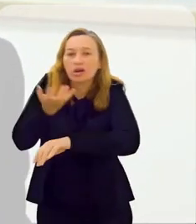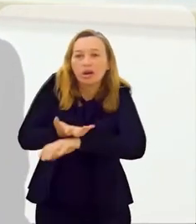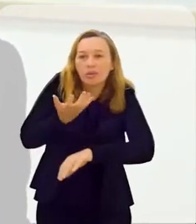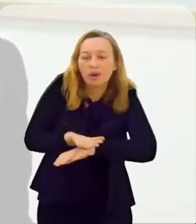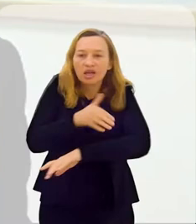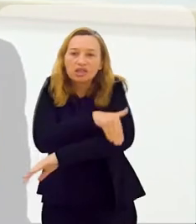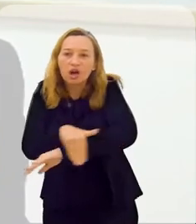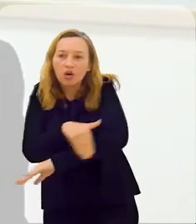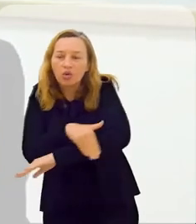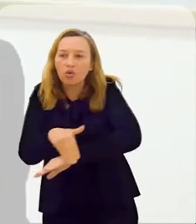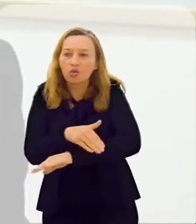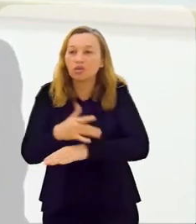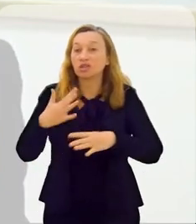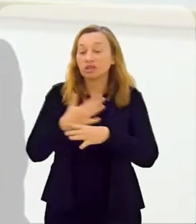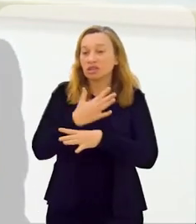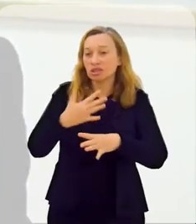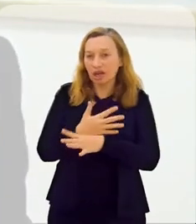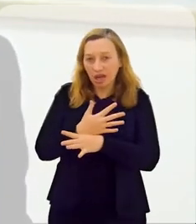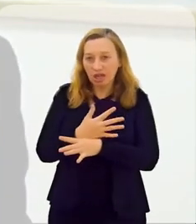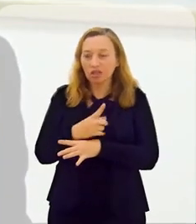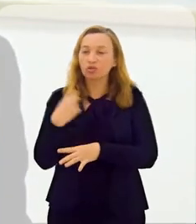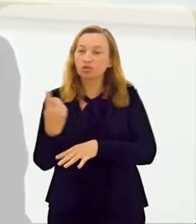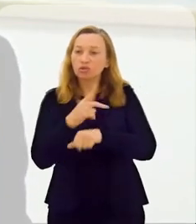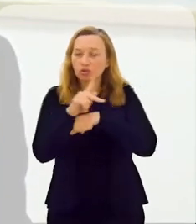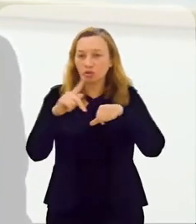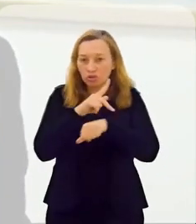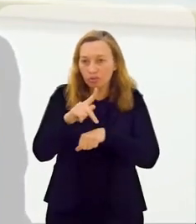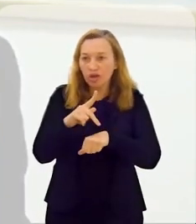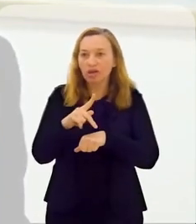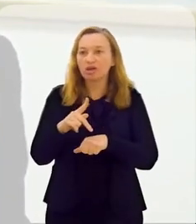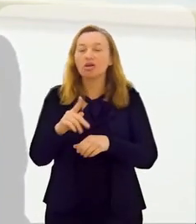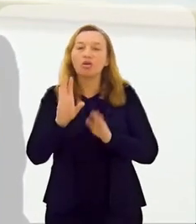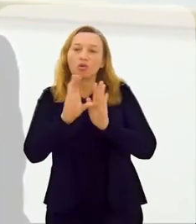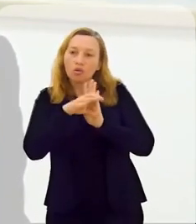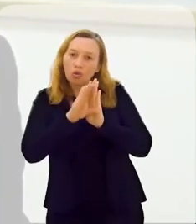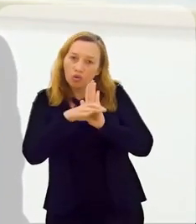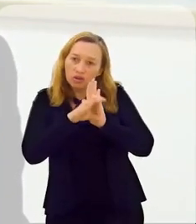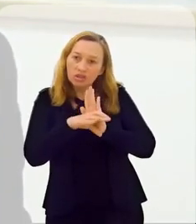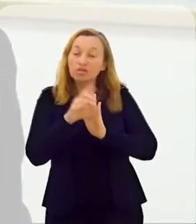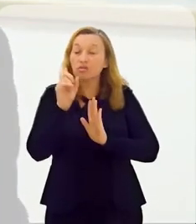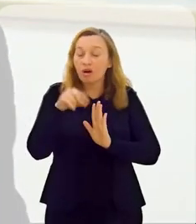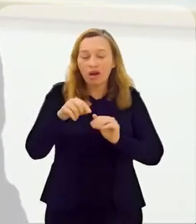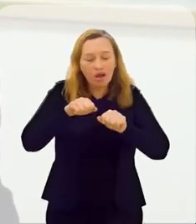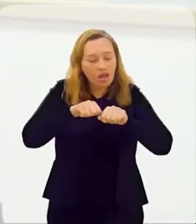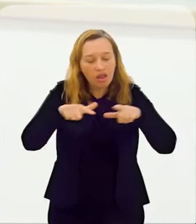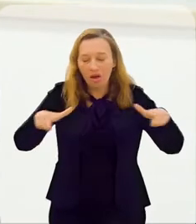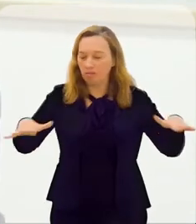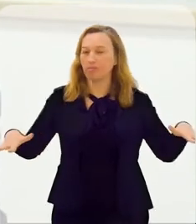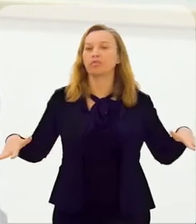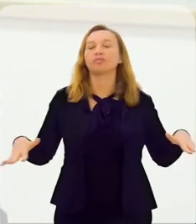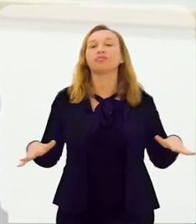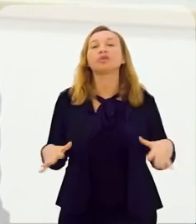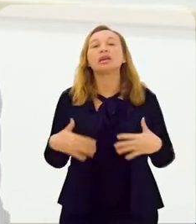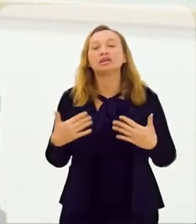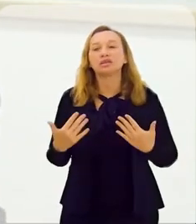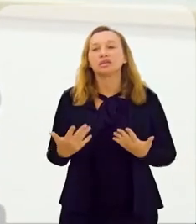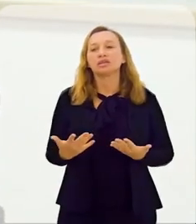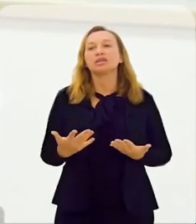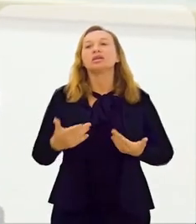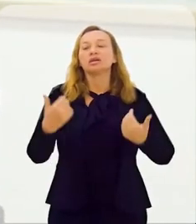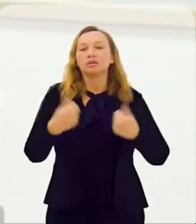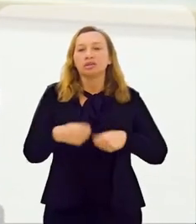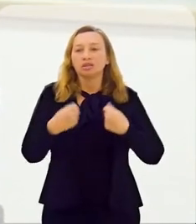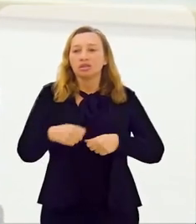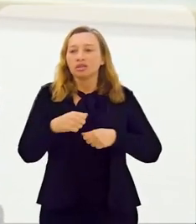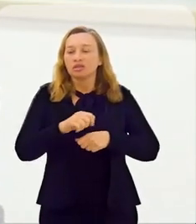nosso jardim, a nossa praça, a nossa rua, a nossa cidade, o nosso bioma e o nosso país. Esse é o conceito, é muito